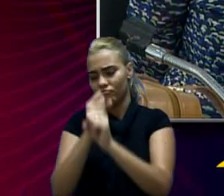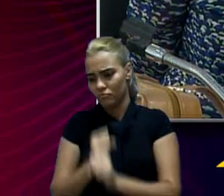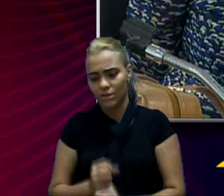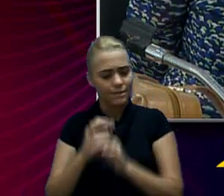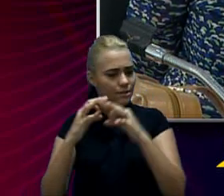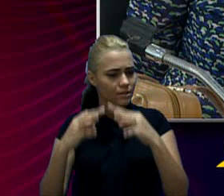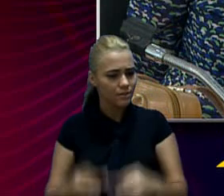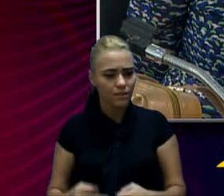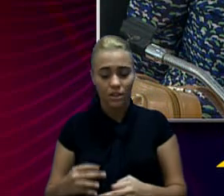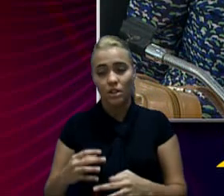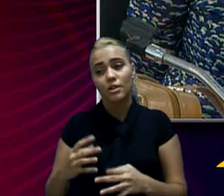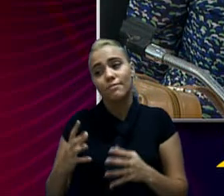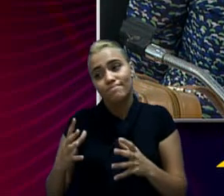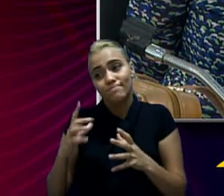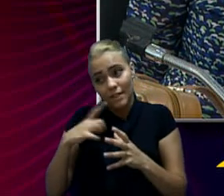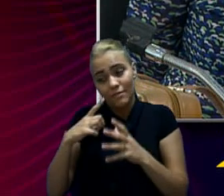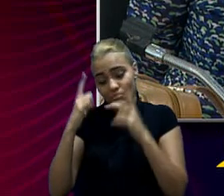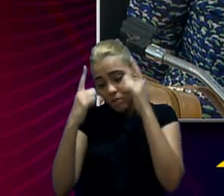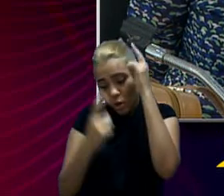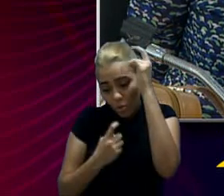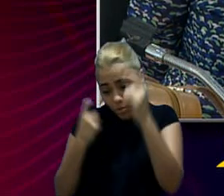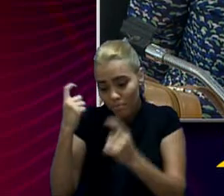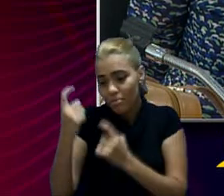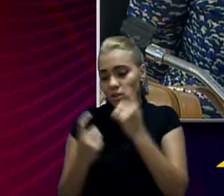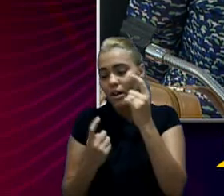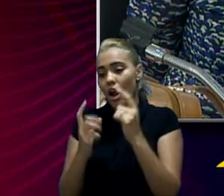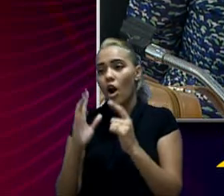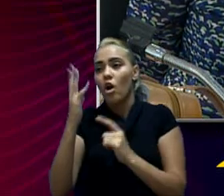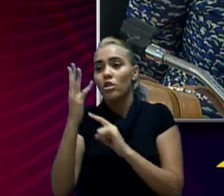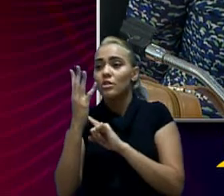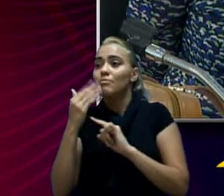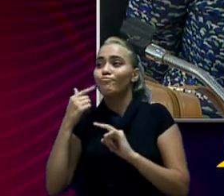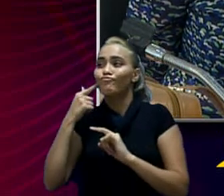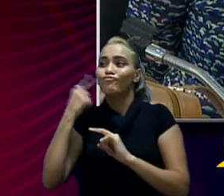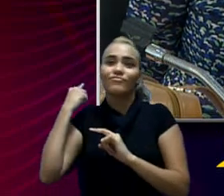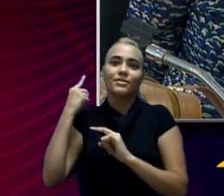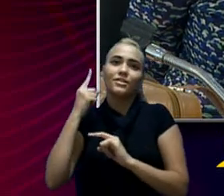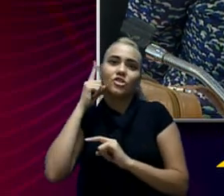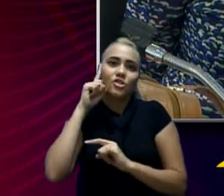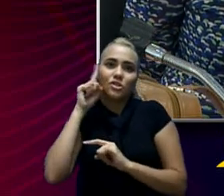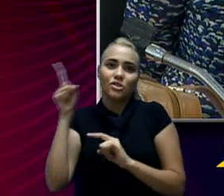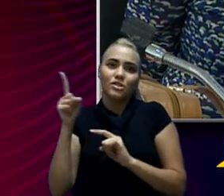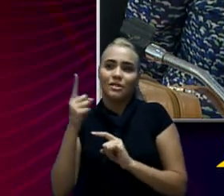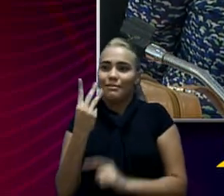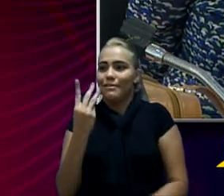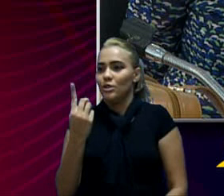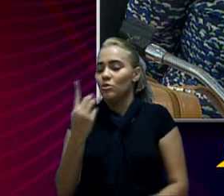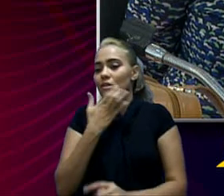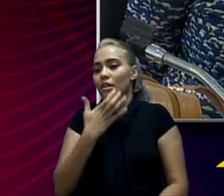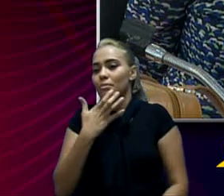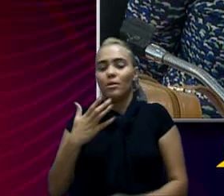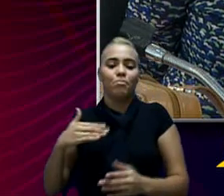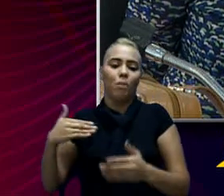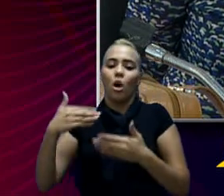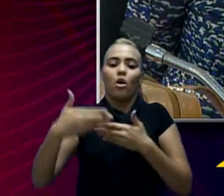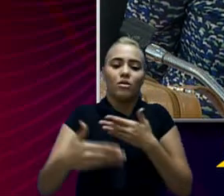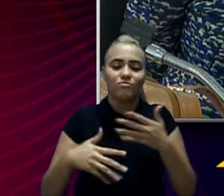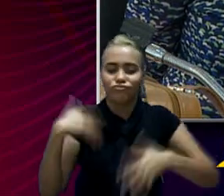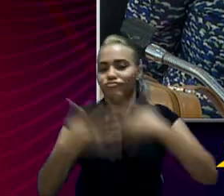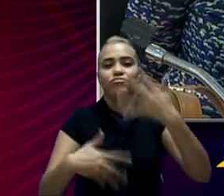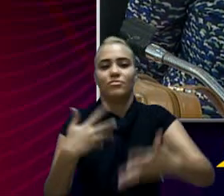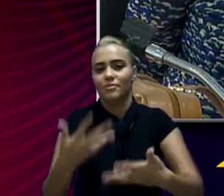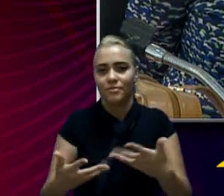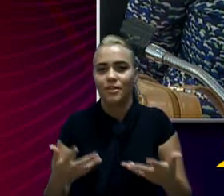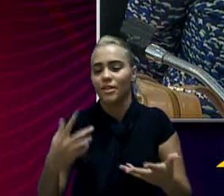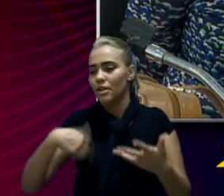uma ação um pouco preocupante porque ela aconteceu há poucos dias de 31 de dezembro, ou seja, foram despesas sem